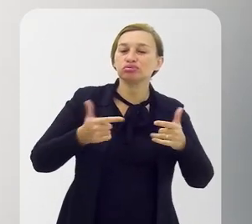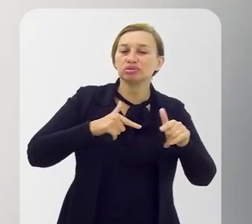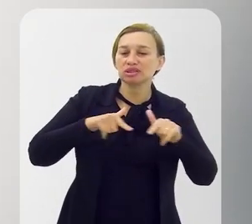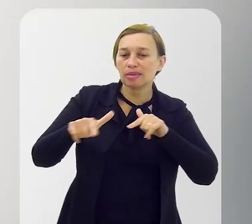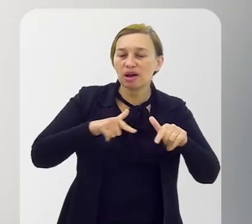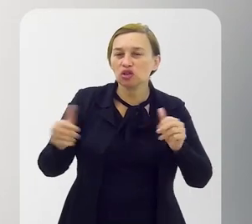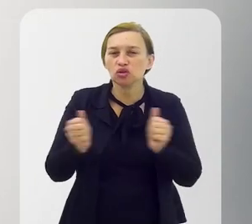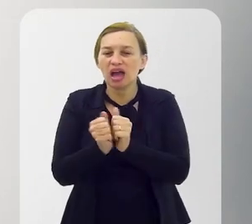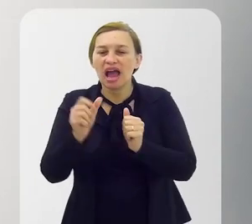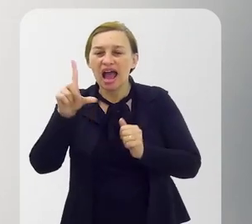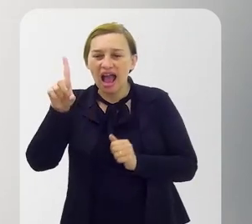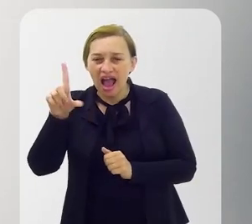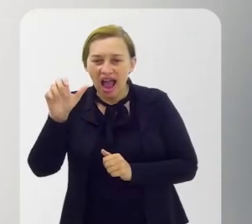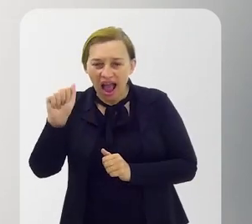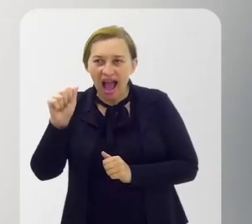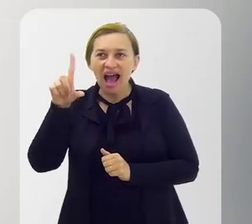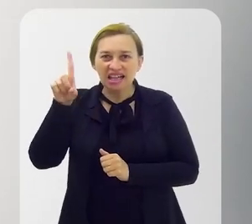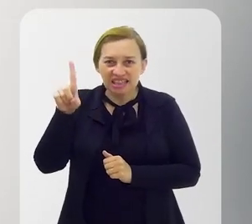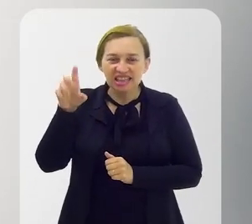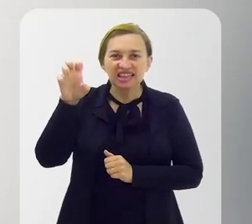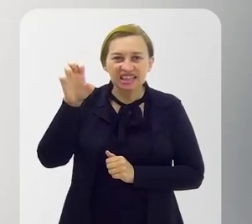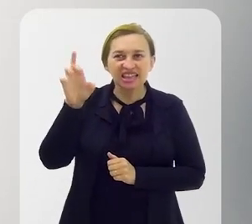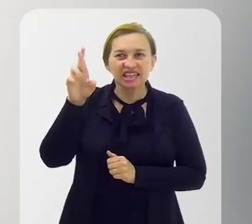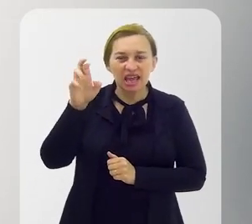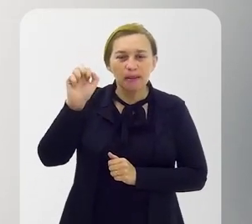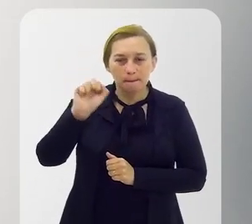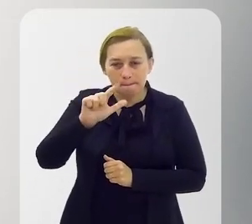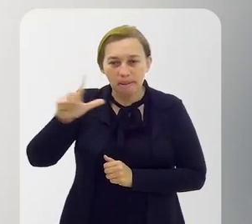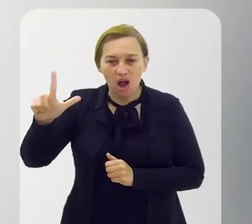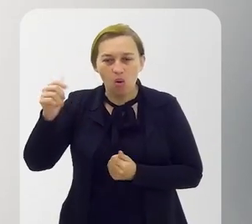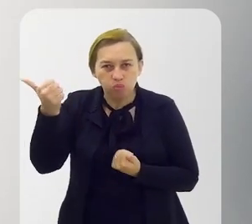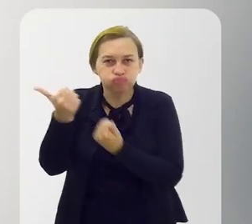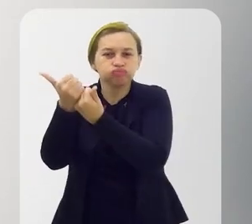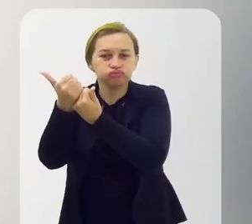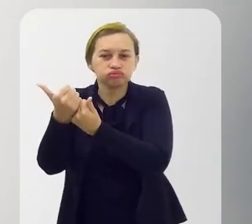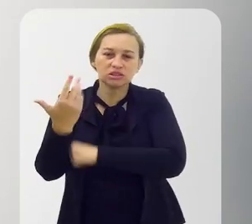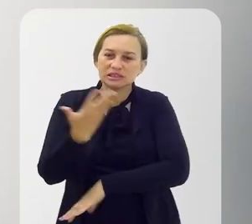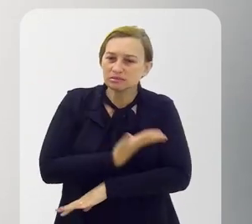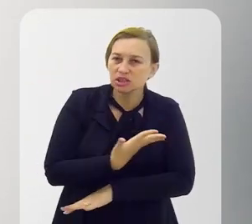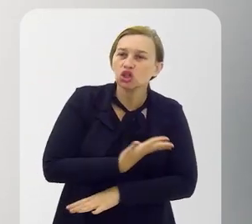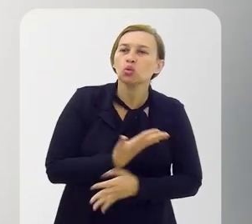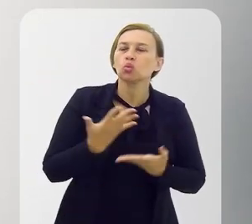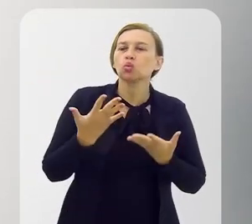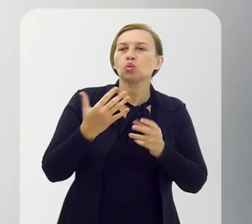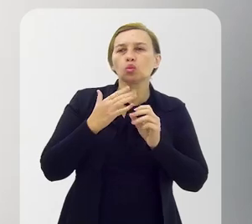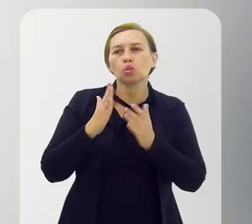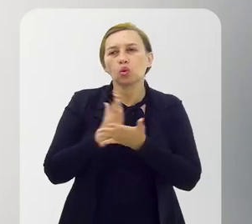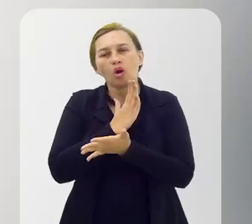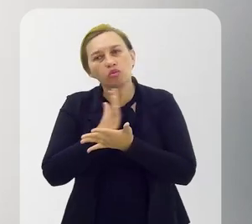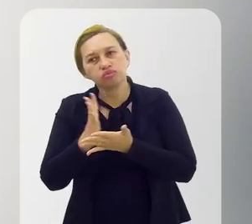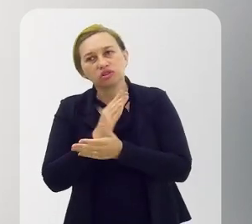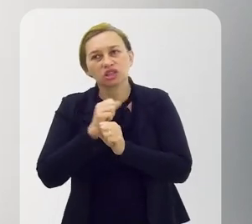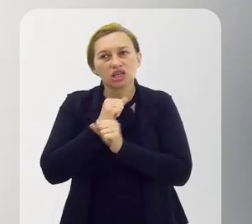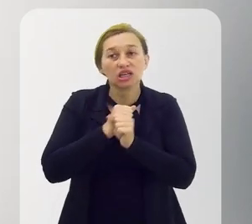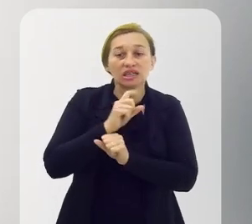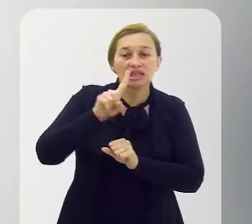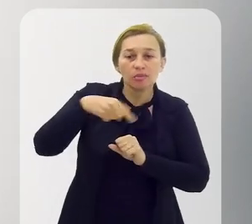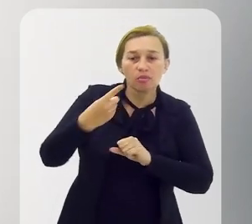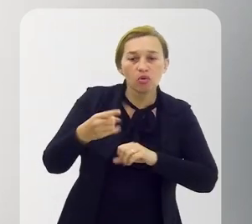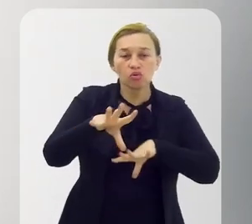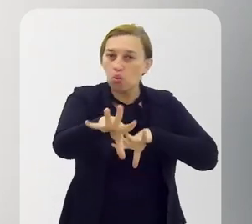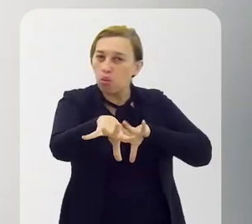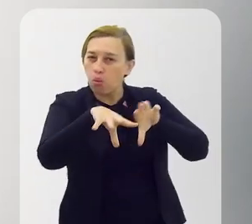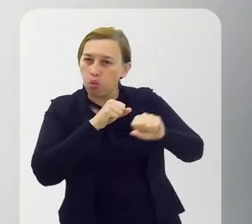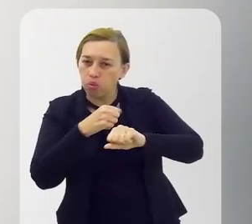trabalhando Com a Aderbal Virando uma espécie De assistente De colega E tal Durante um tempo E aí um dia